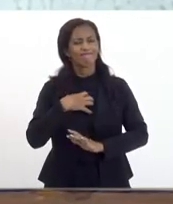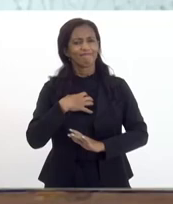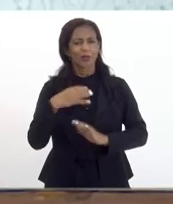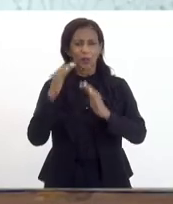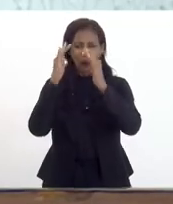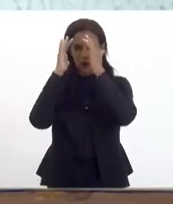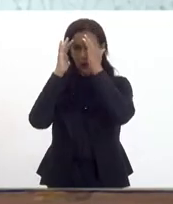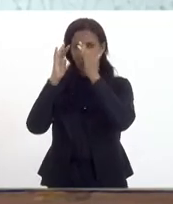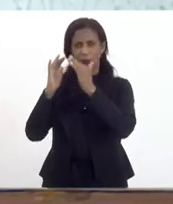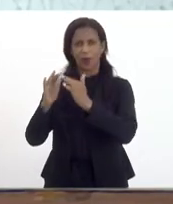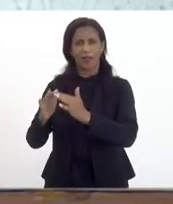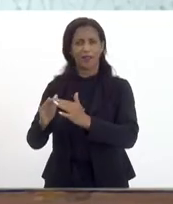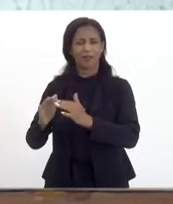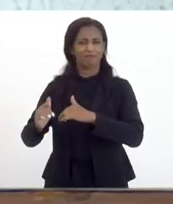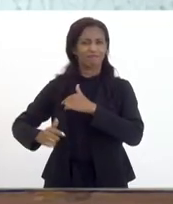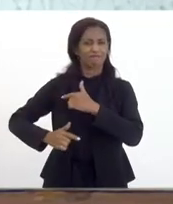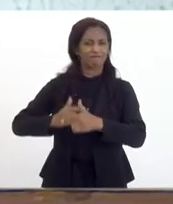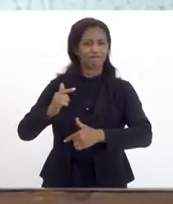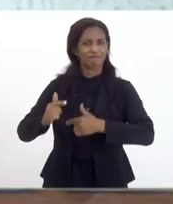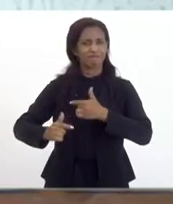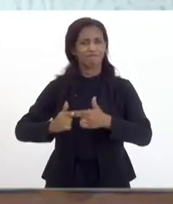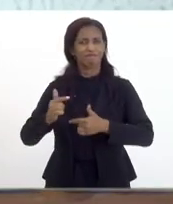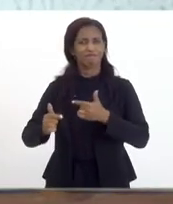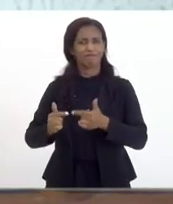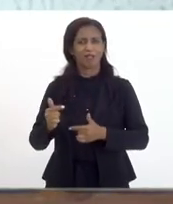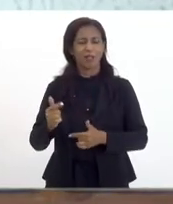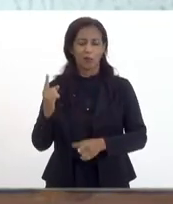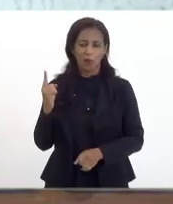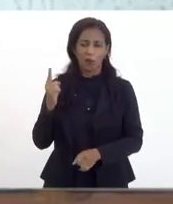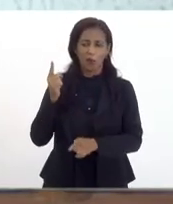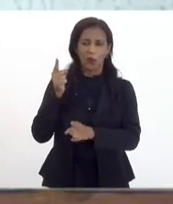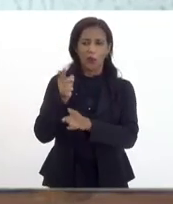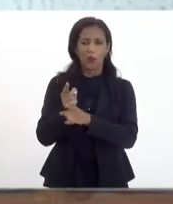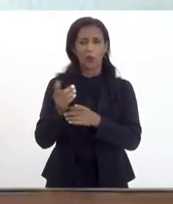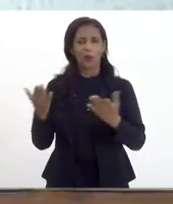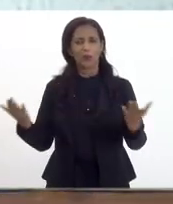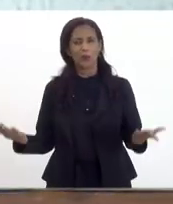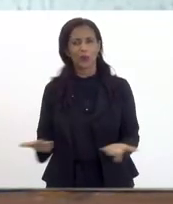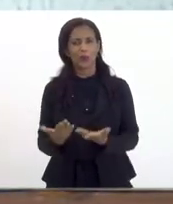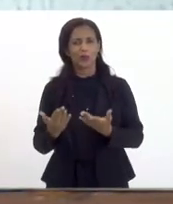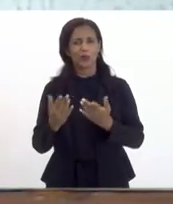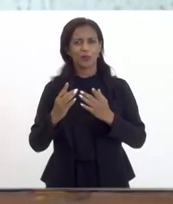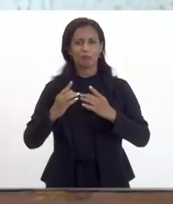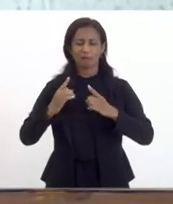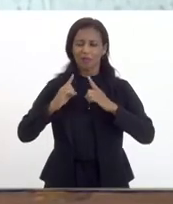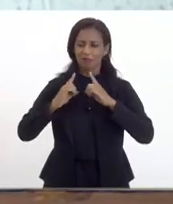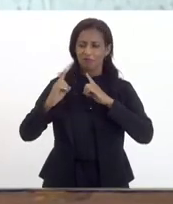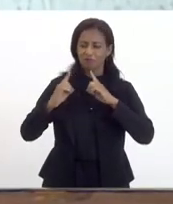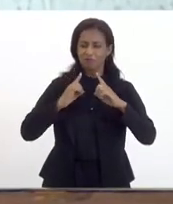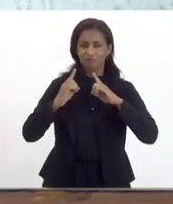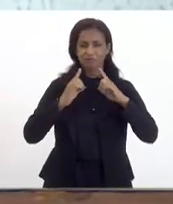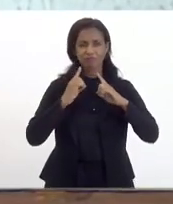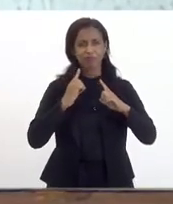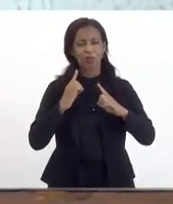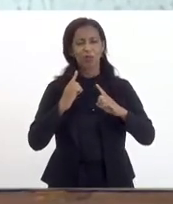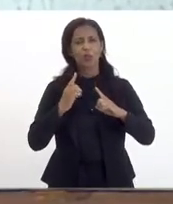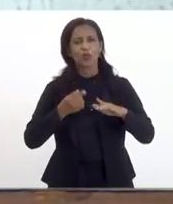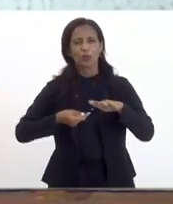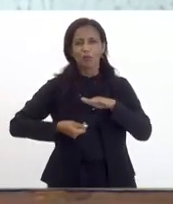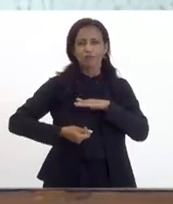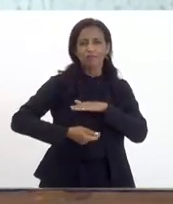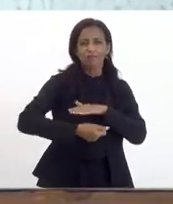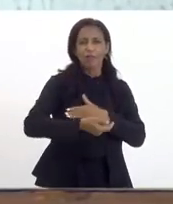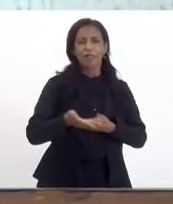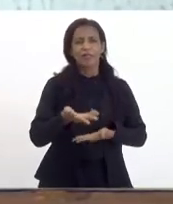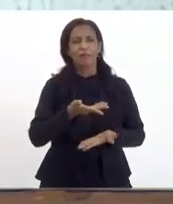pelo pioneirismo em serdiar esse encontro para debater a regulamentação do fundo soberano